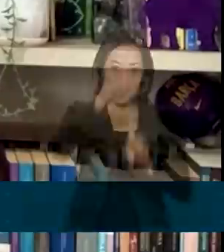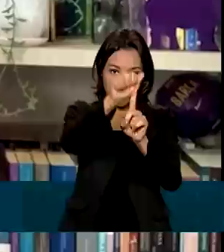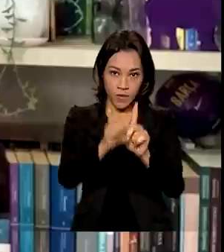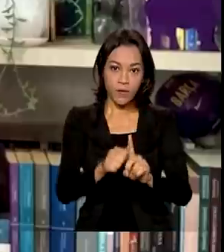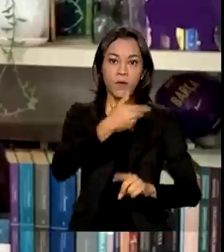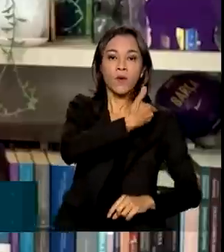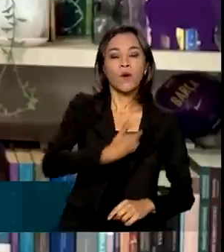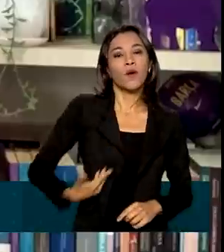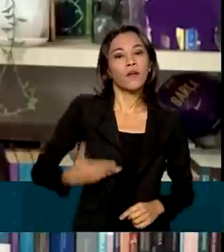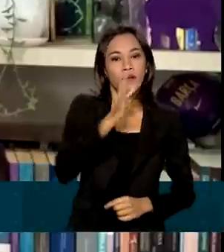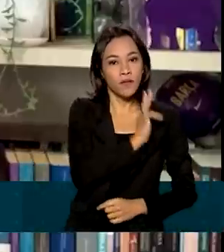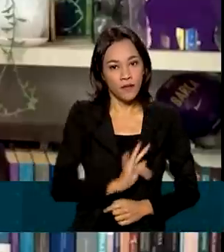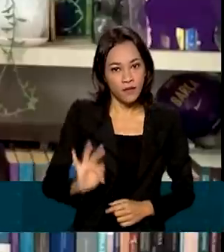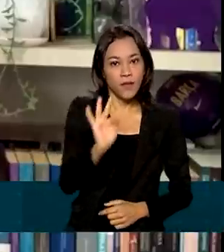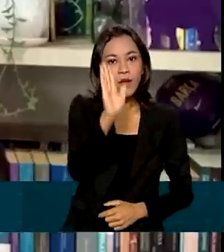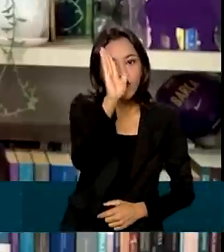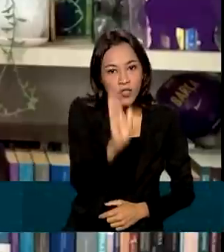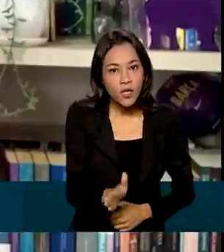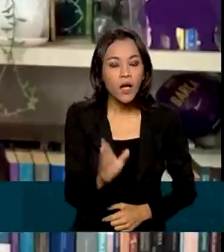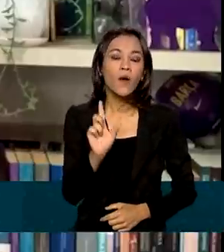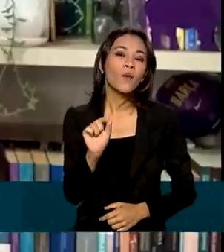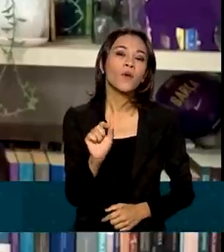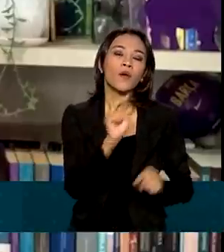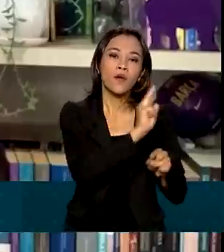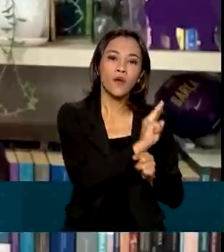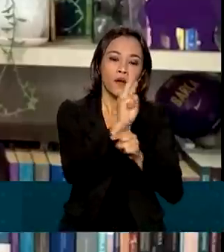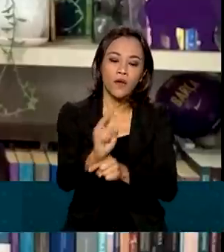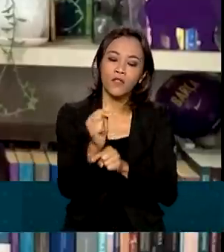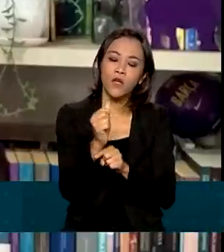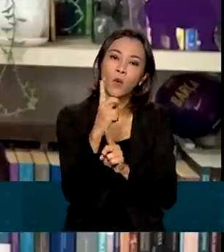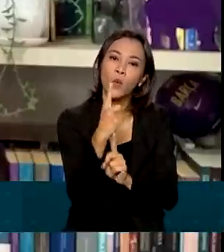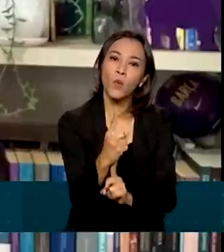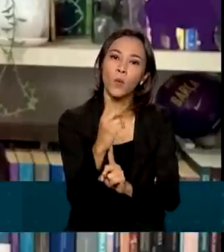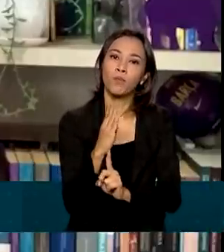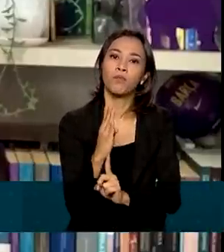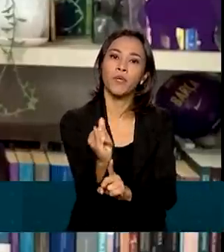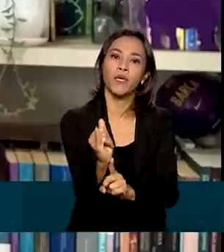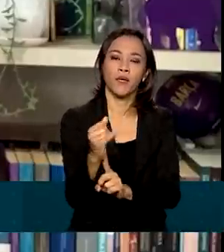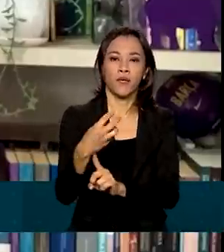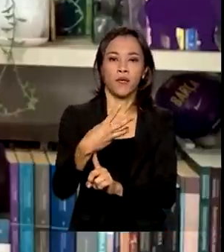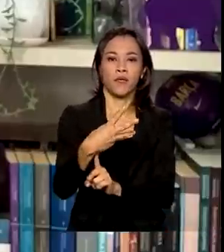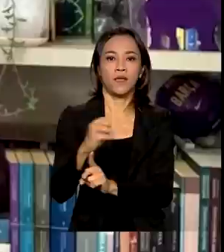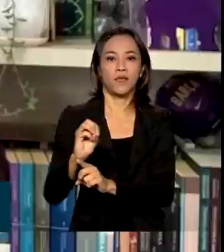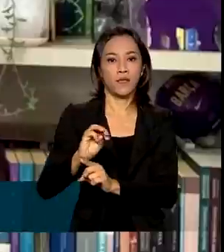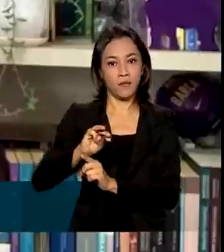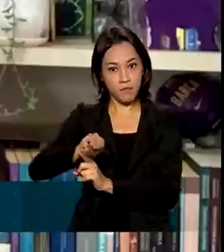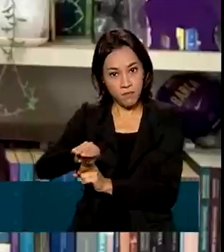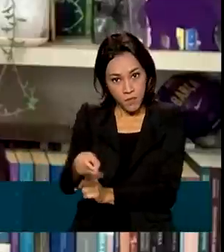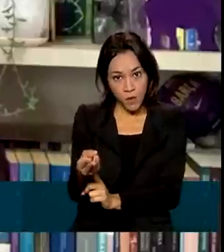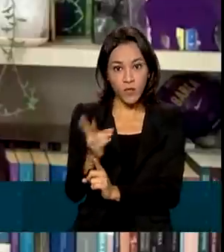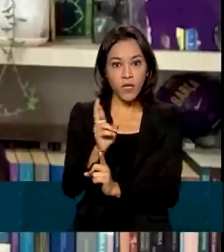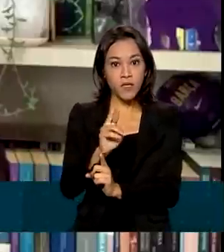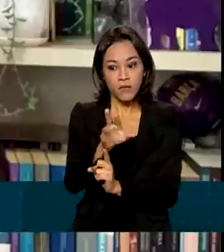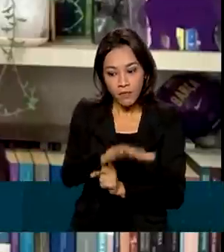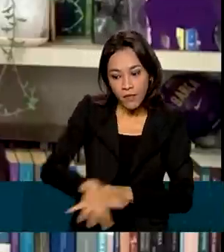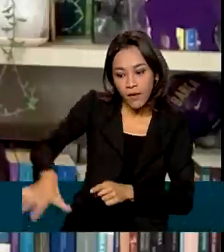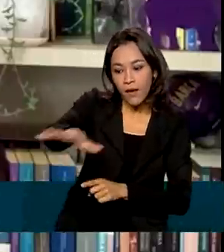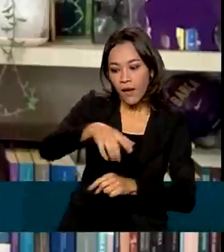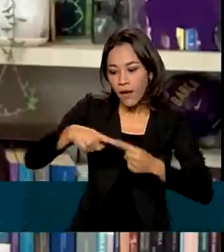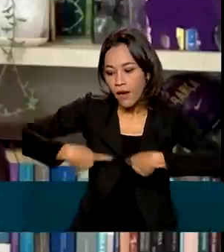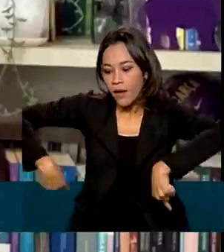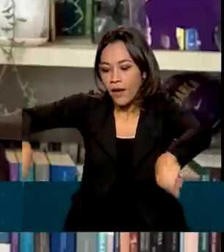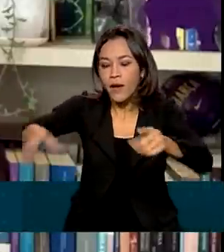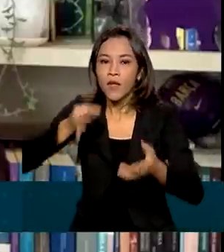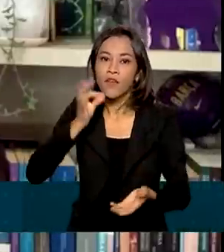federal já havia disponibilizado uma linha de crédito de 1 bilhão e 300 milhões de reais para cafeicultores das